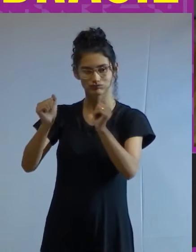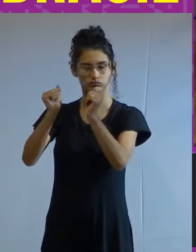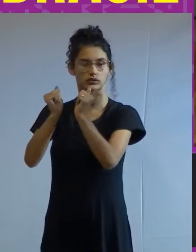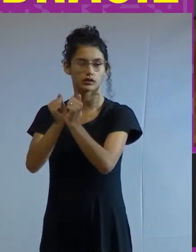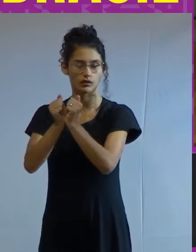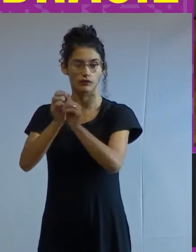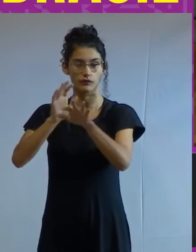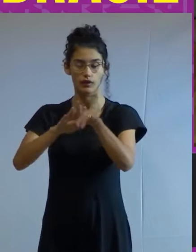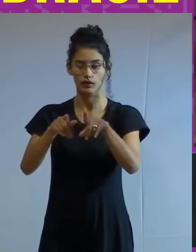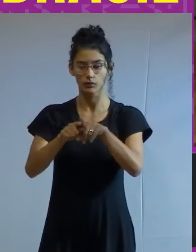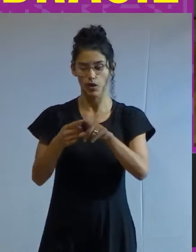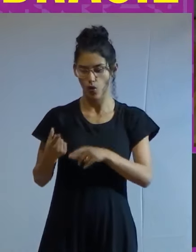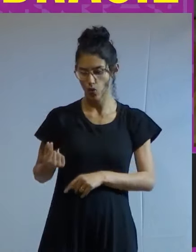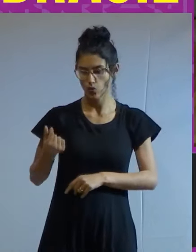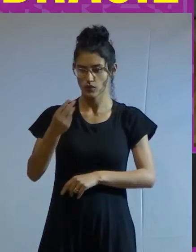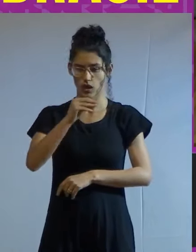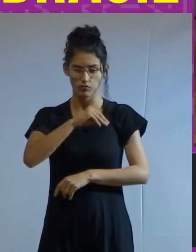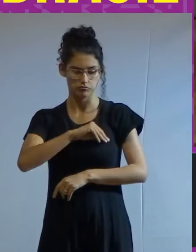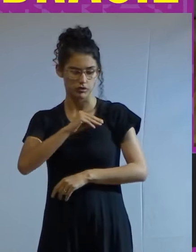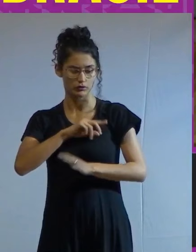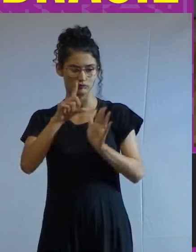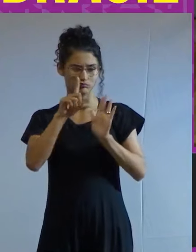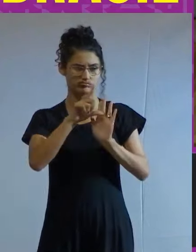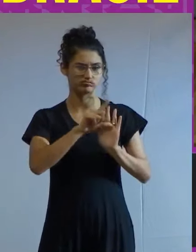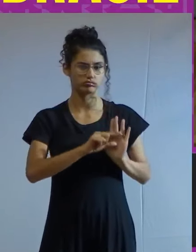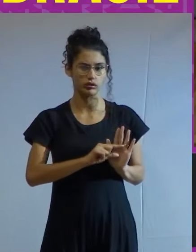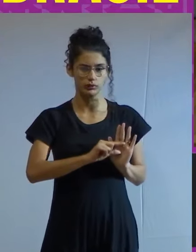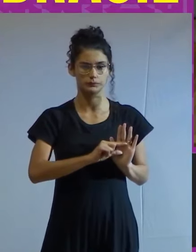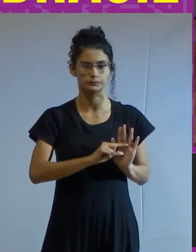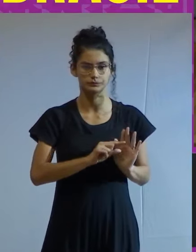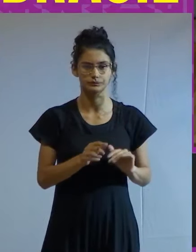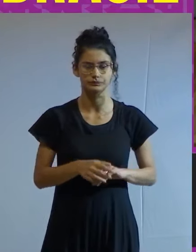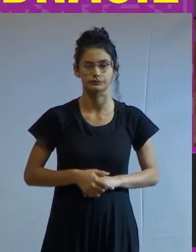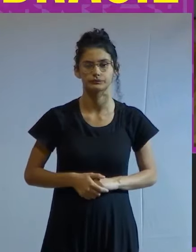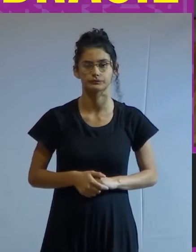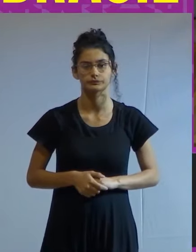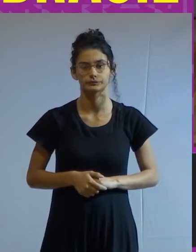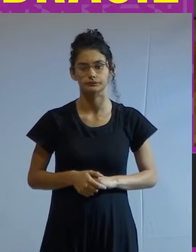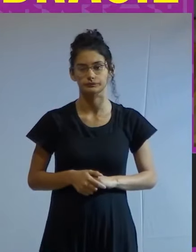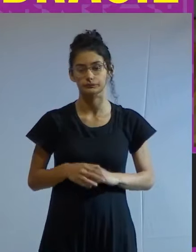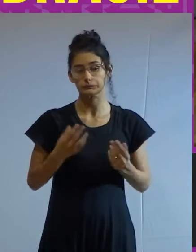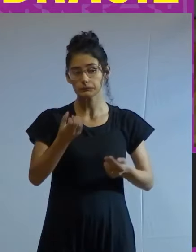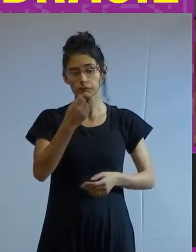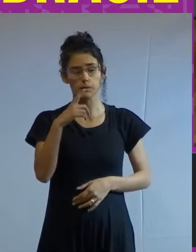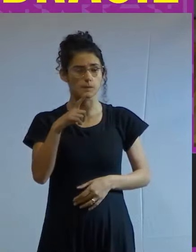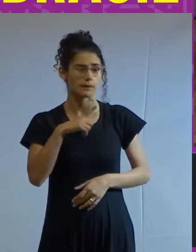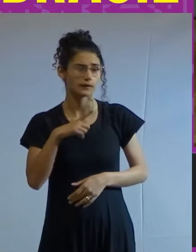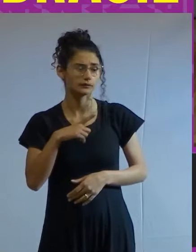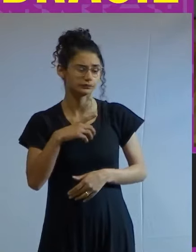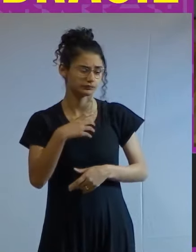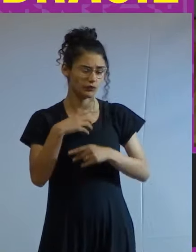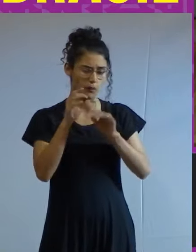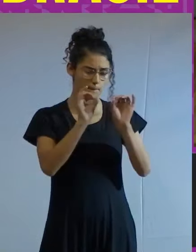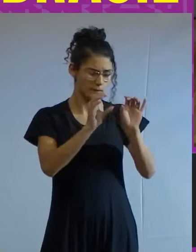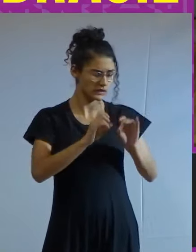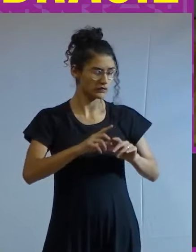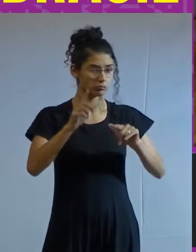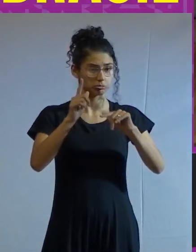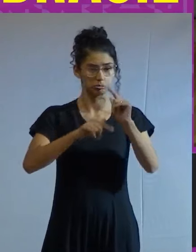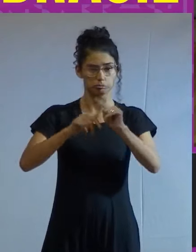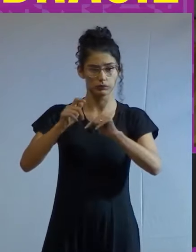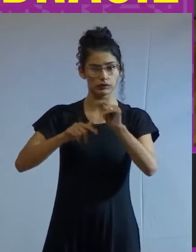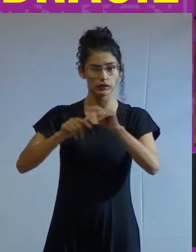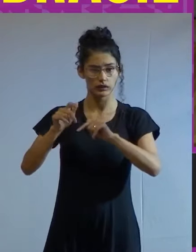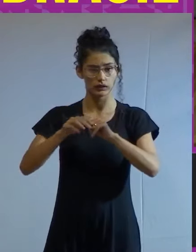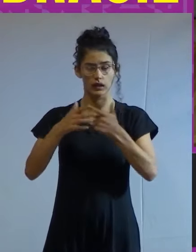mediante um salário relativamente baixo. Se bem não existam estudos específicos sobre a matéria,